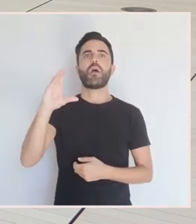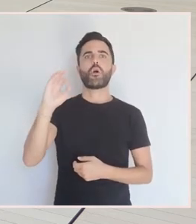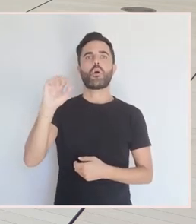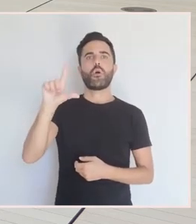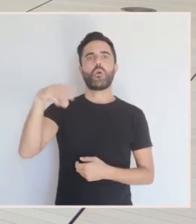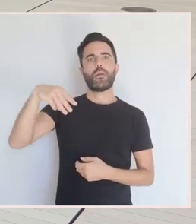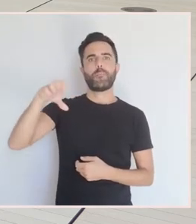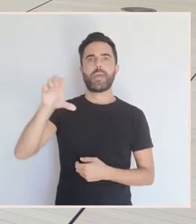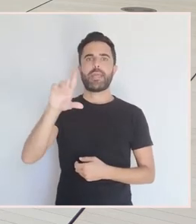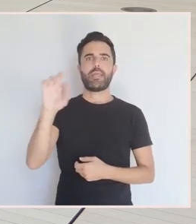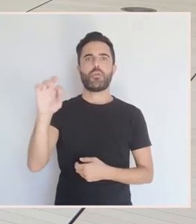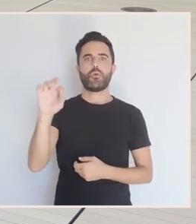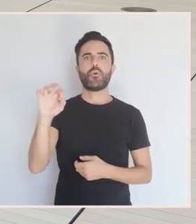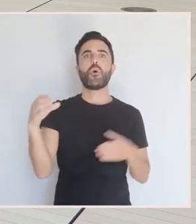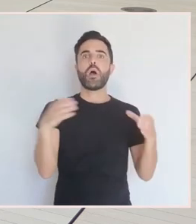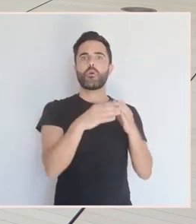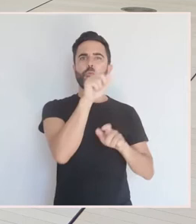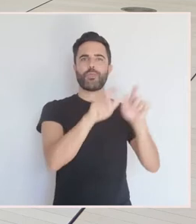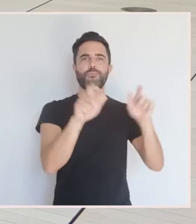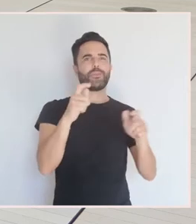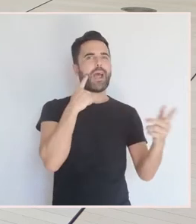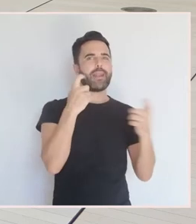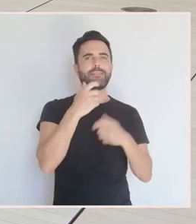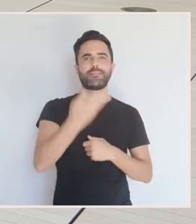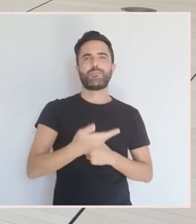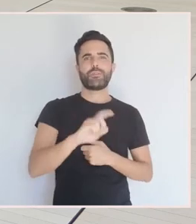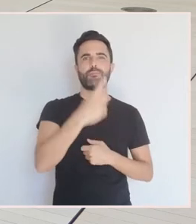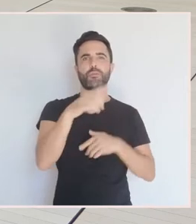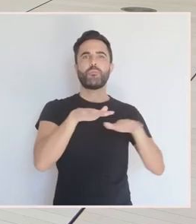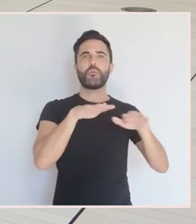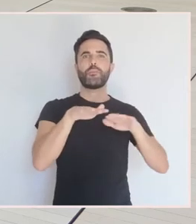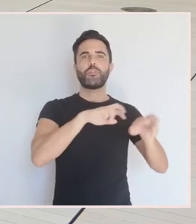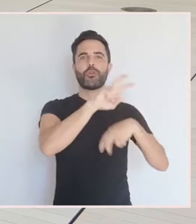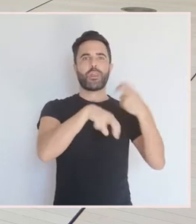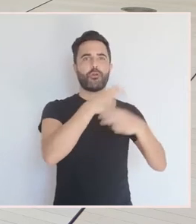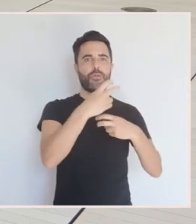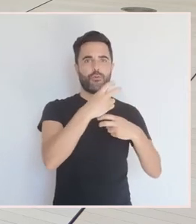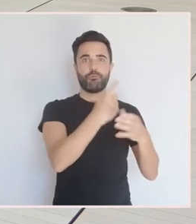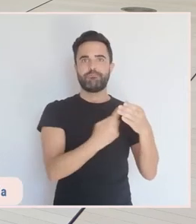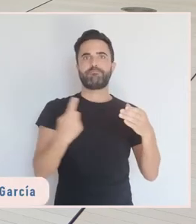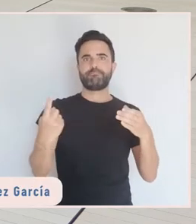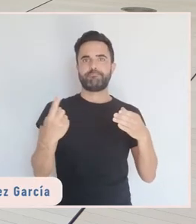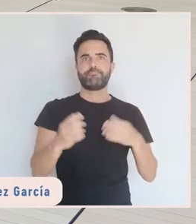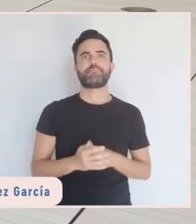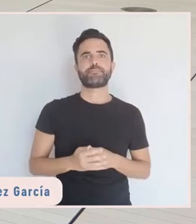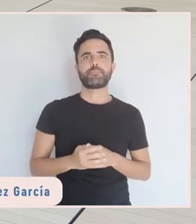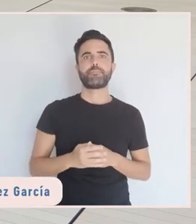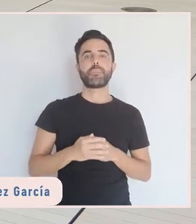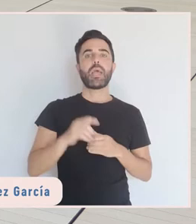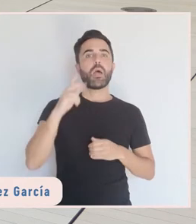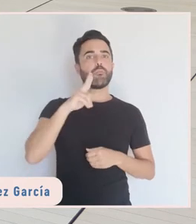figura de Manuel Colmeiro como un dos artistas máis representativos do Movimento Renovador.